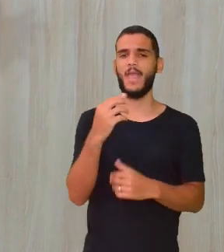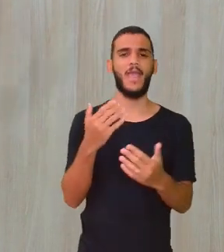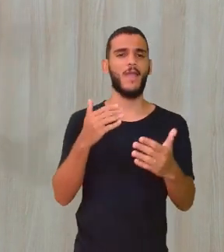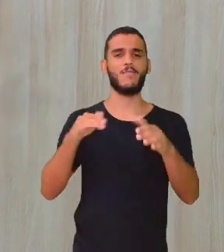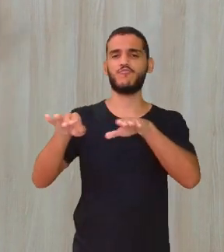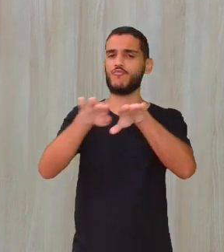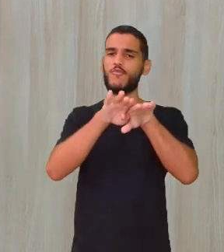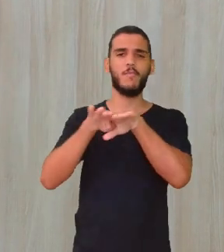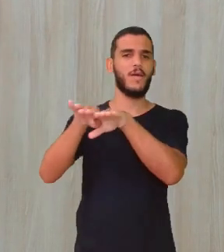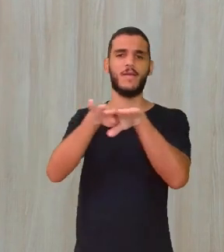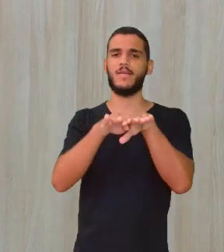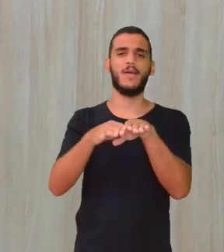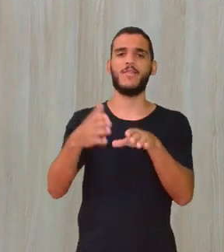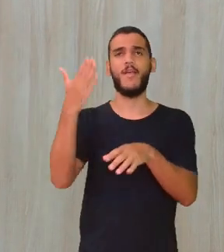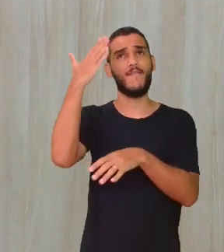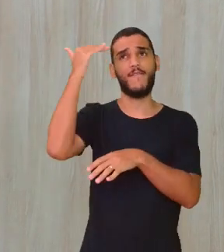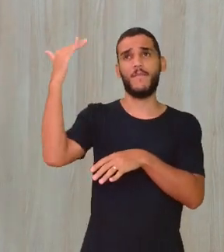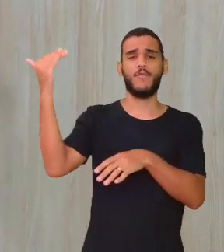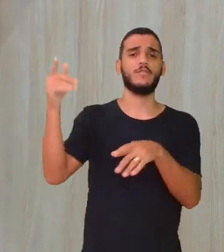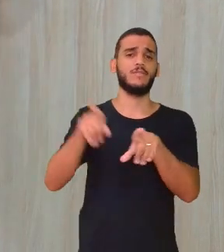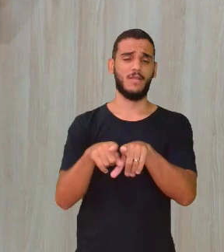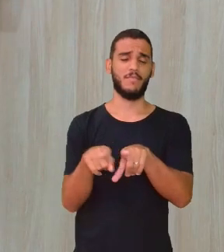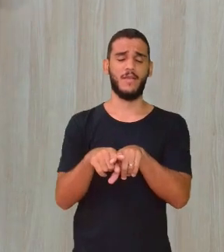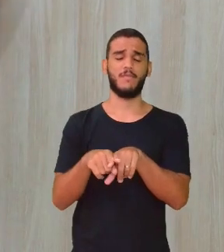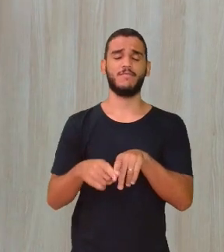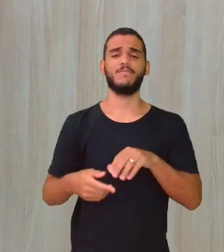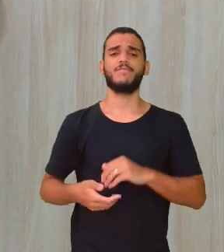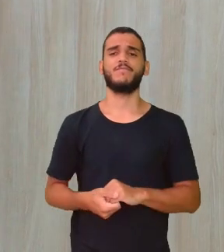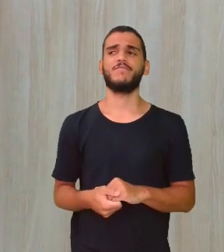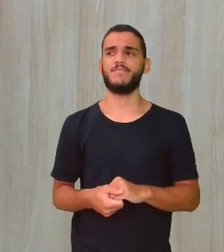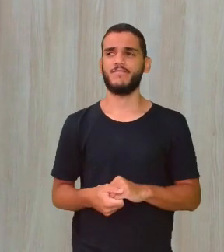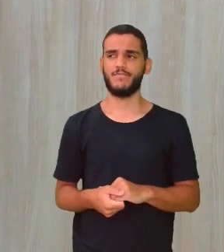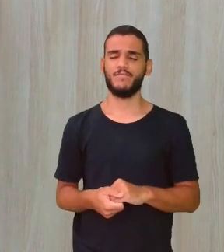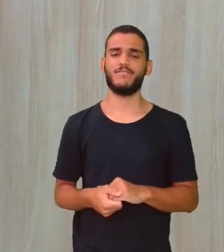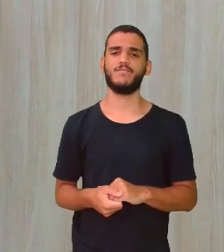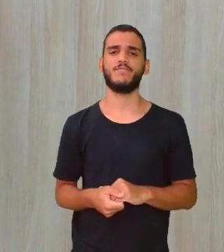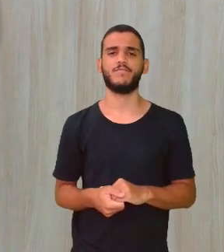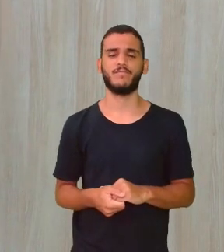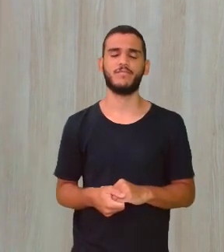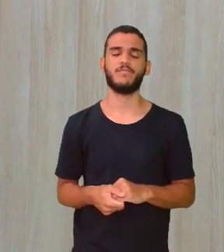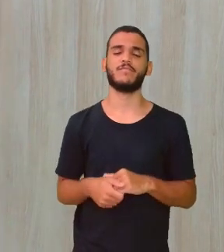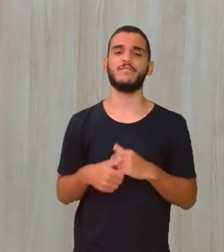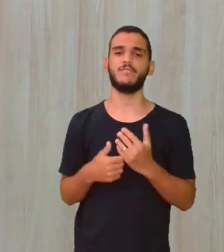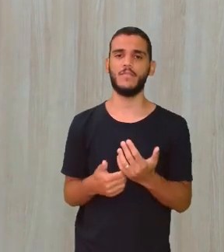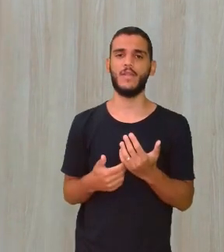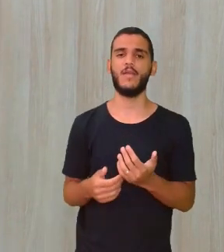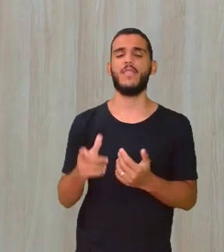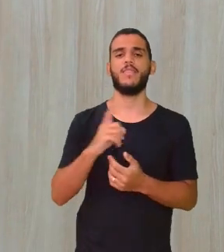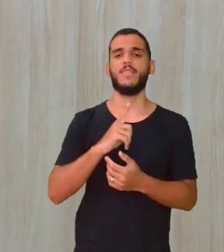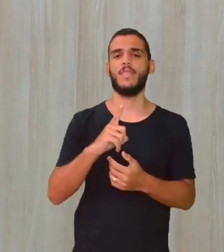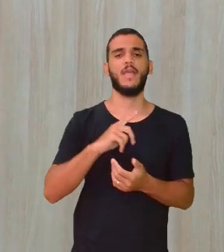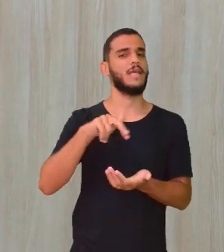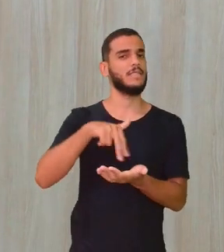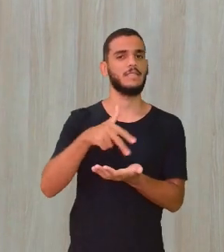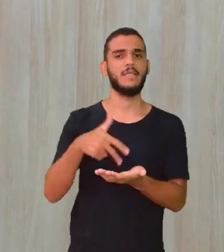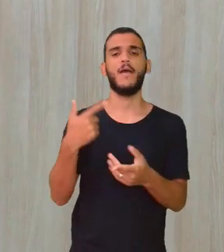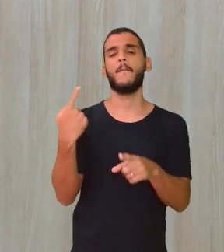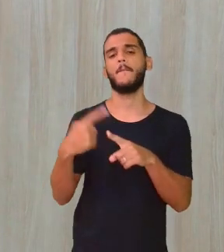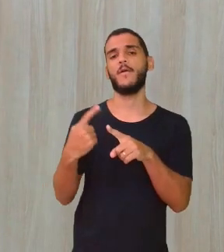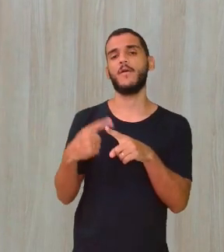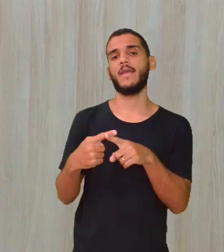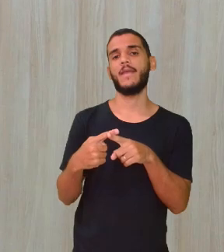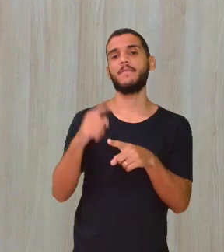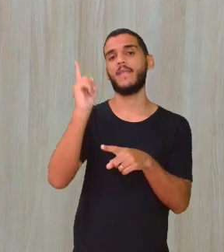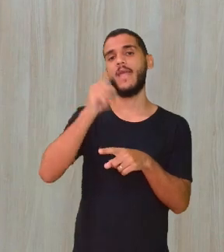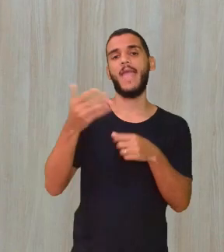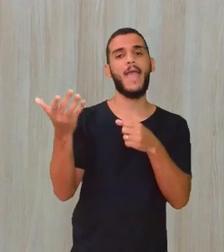quanto, não sei, um brega funk aí. Que vocês, vocês digam. Por quê? Porque eles vão servir a